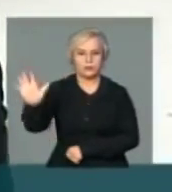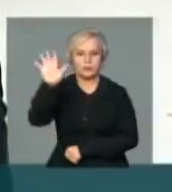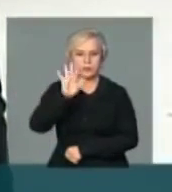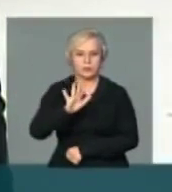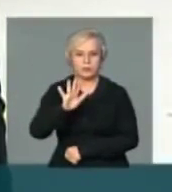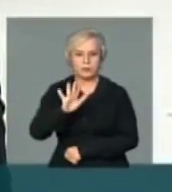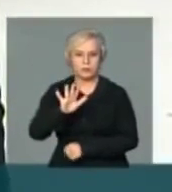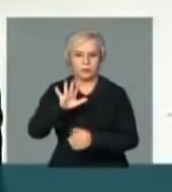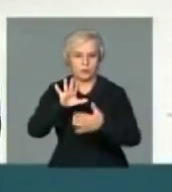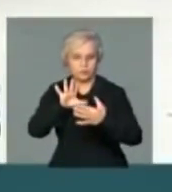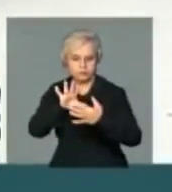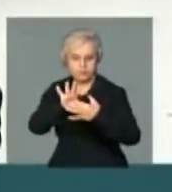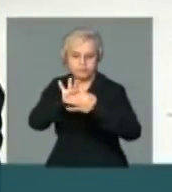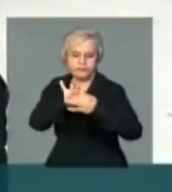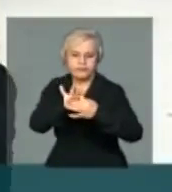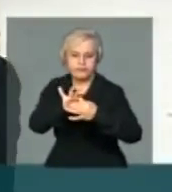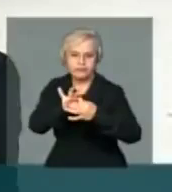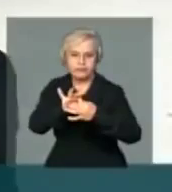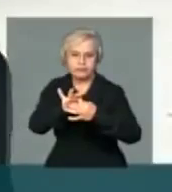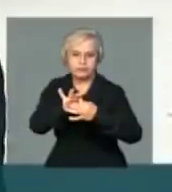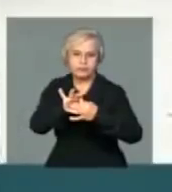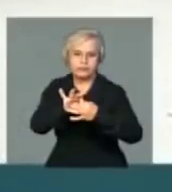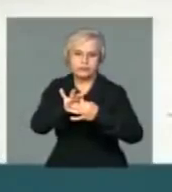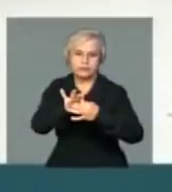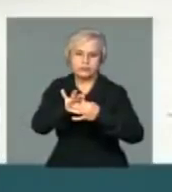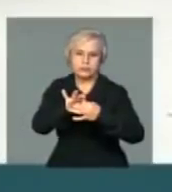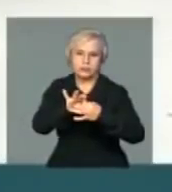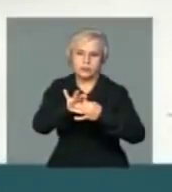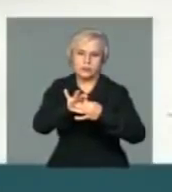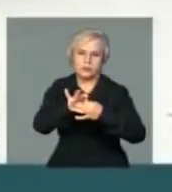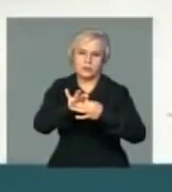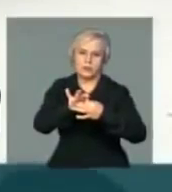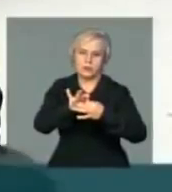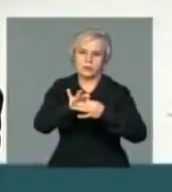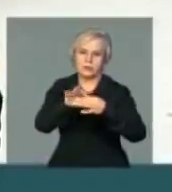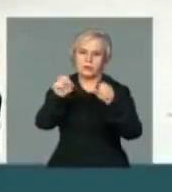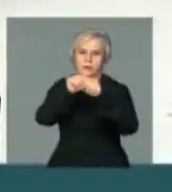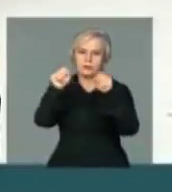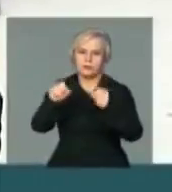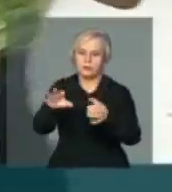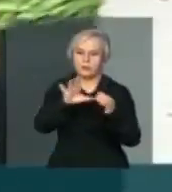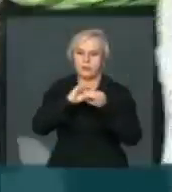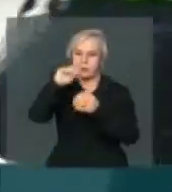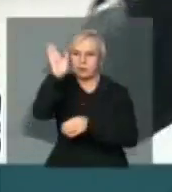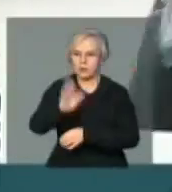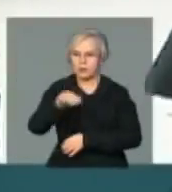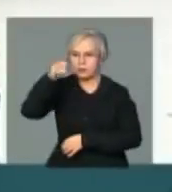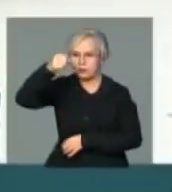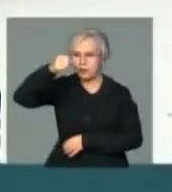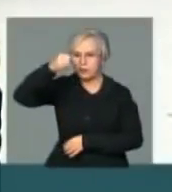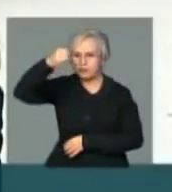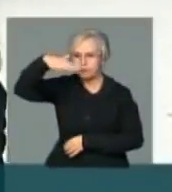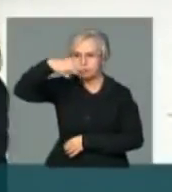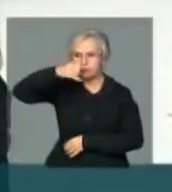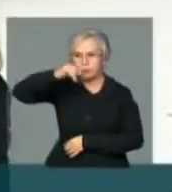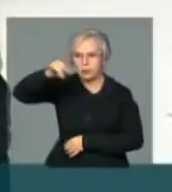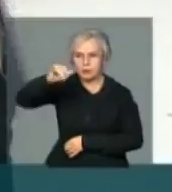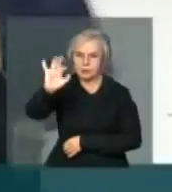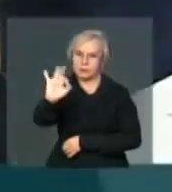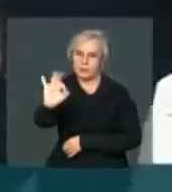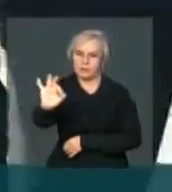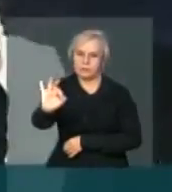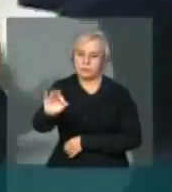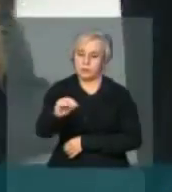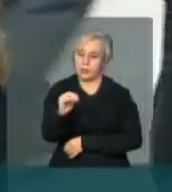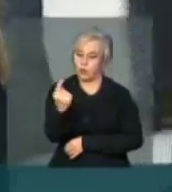está interligado ao SIM, que é o Sistema Interligado Nacional. Hoje nós